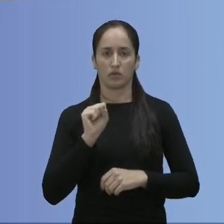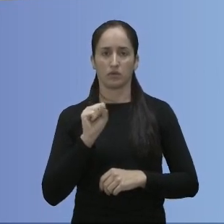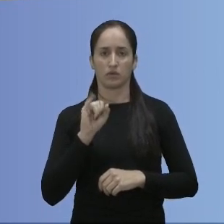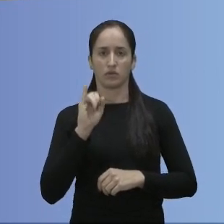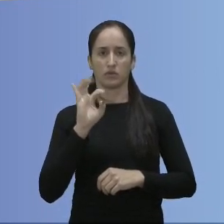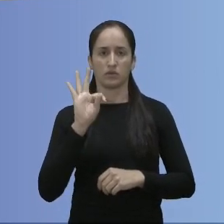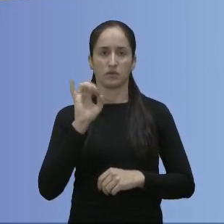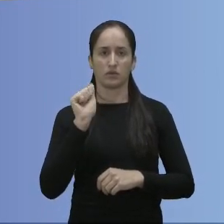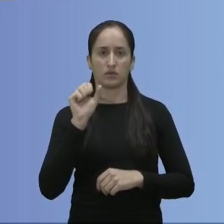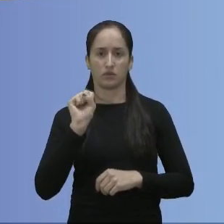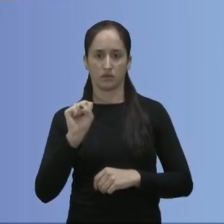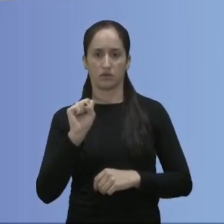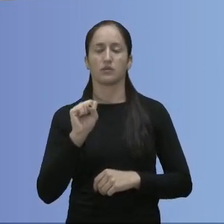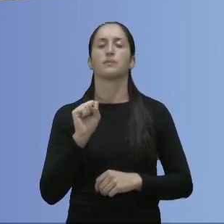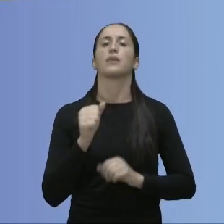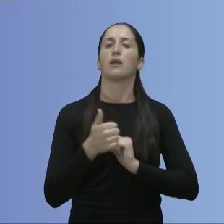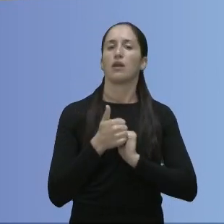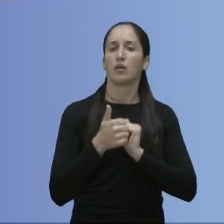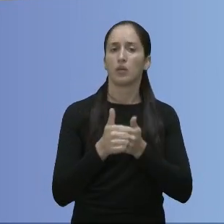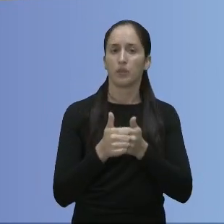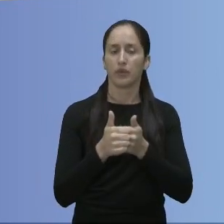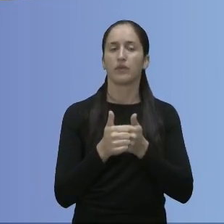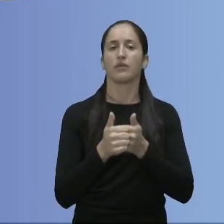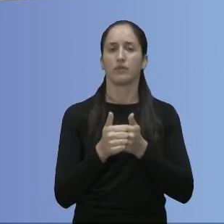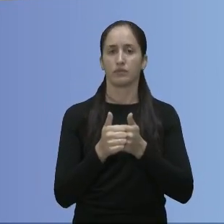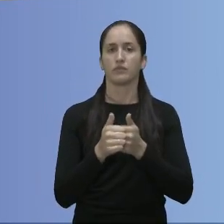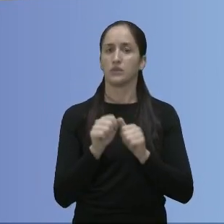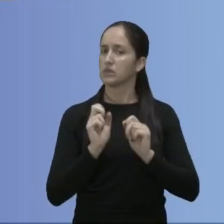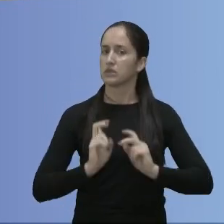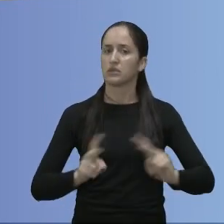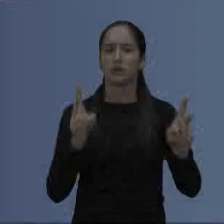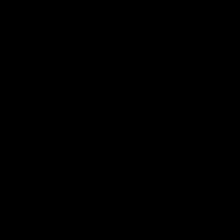acompanhar a Câmara aqui que a gente sempre menciona de emendas de deputados.